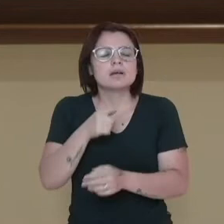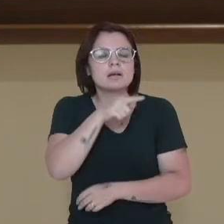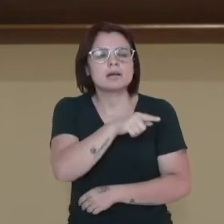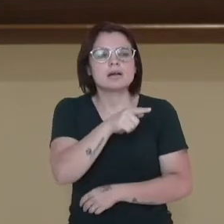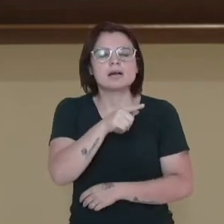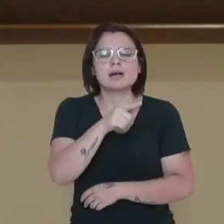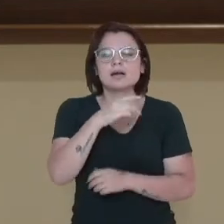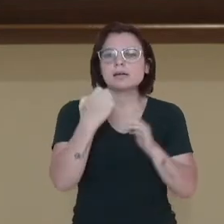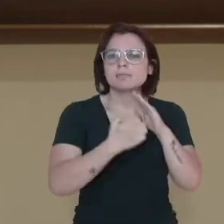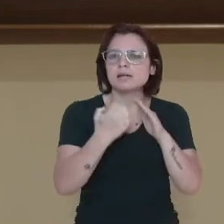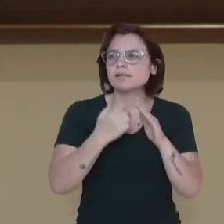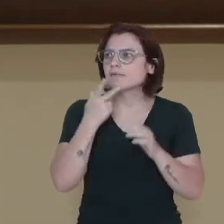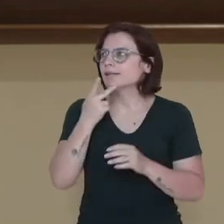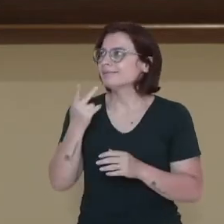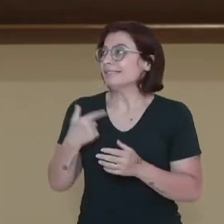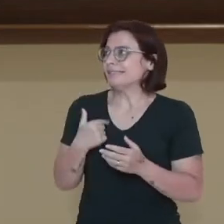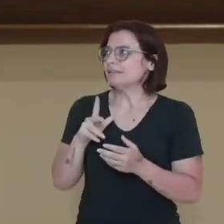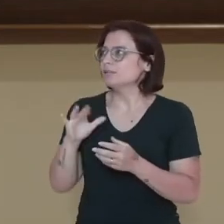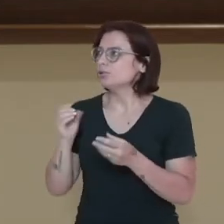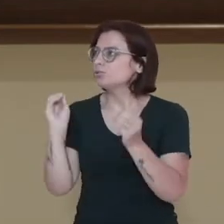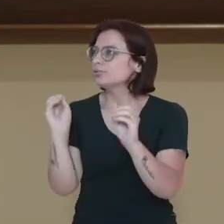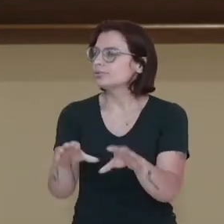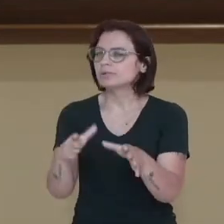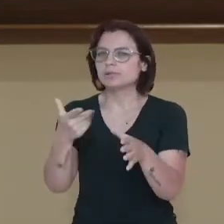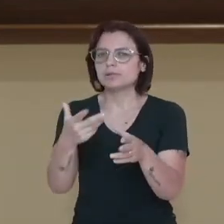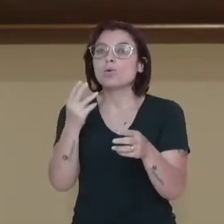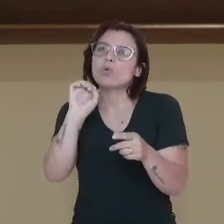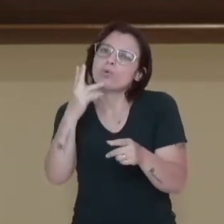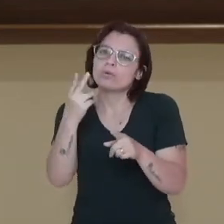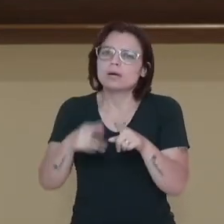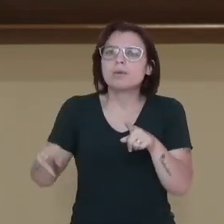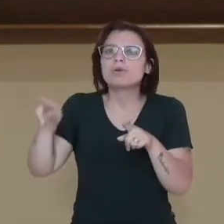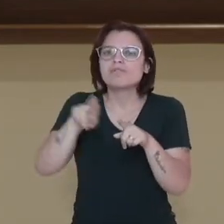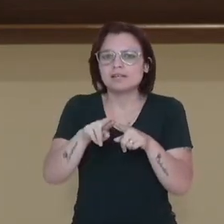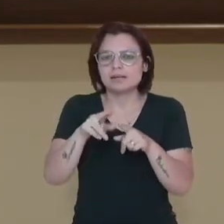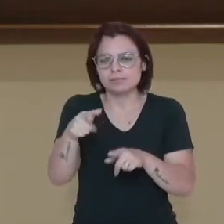que elas produzem ou de reaproveitar esse material que elas produzem.